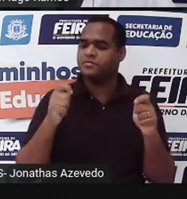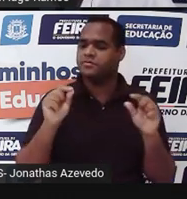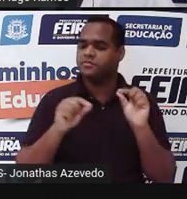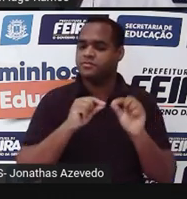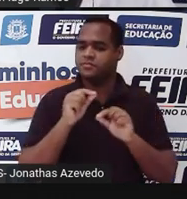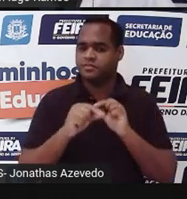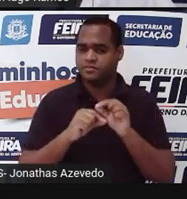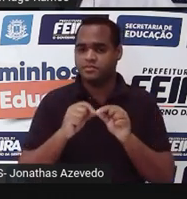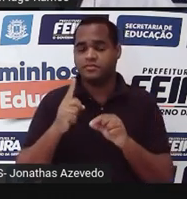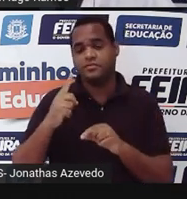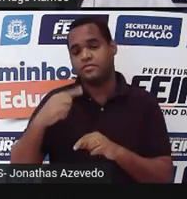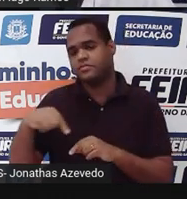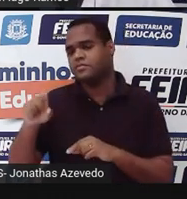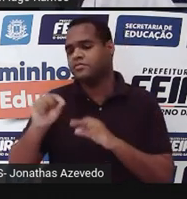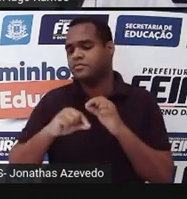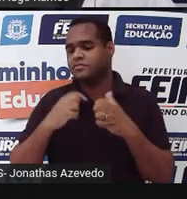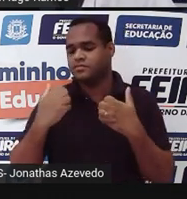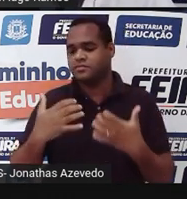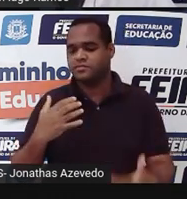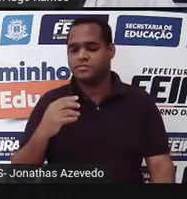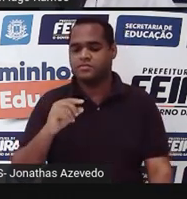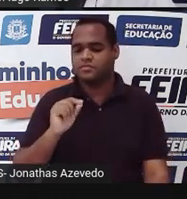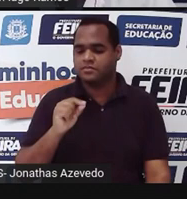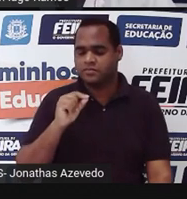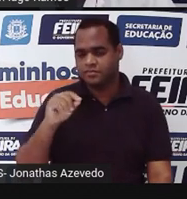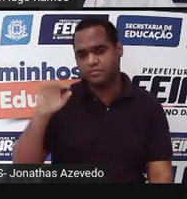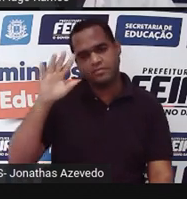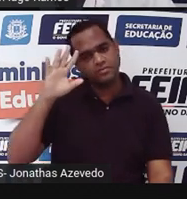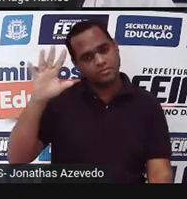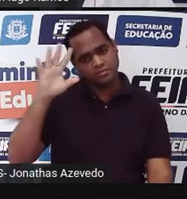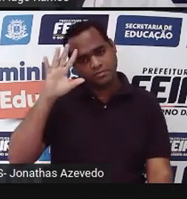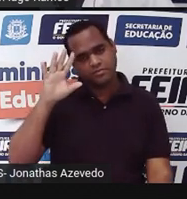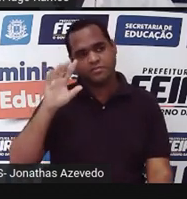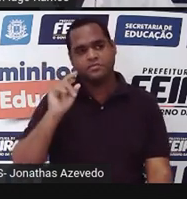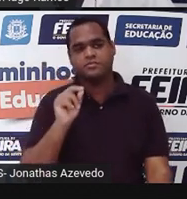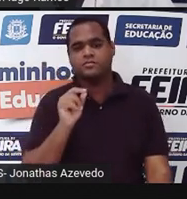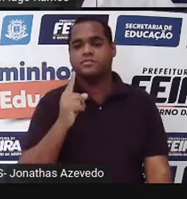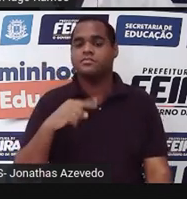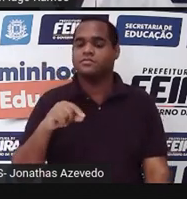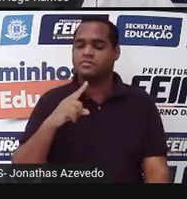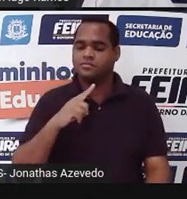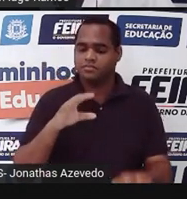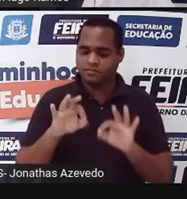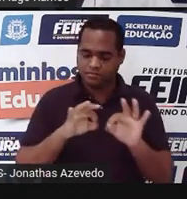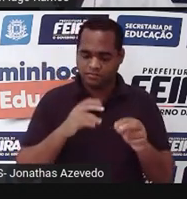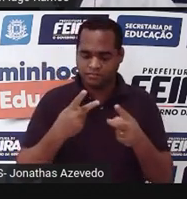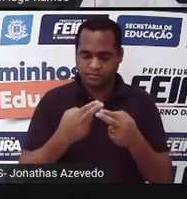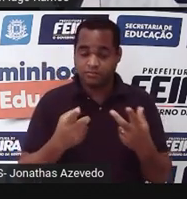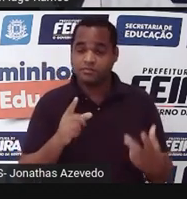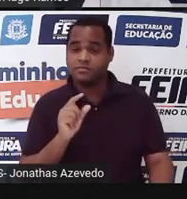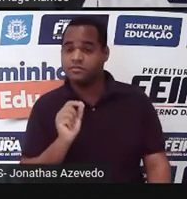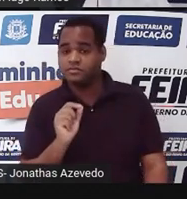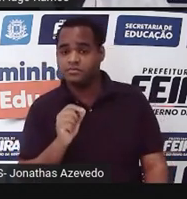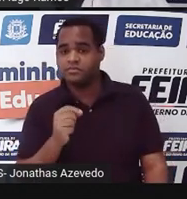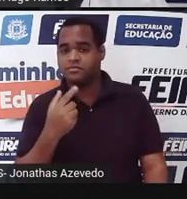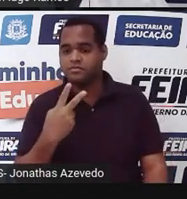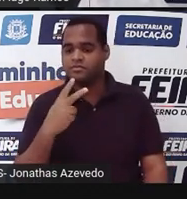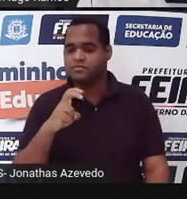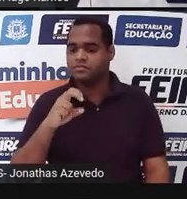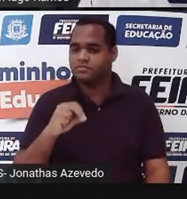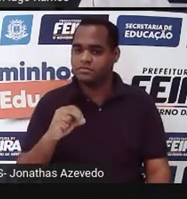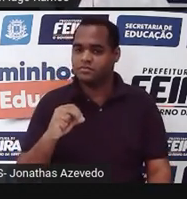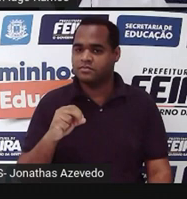tá? A gente pensa agora, né, em fazer 250